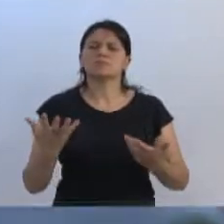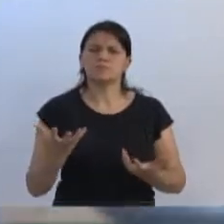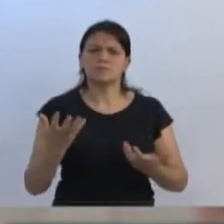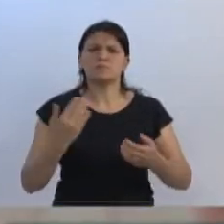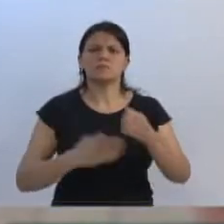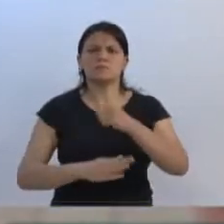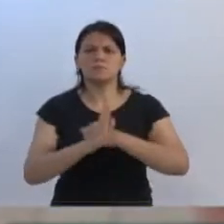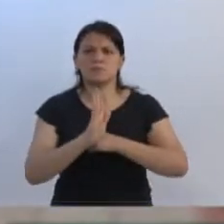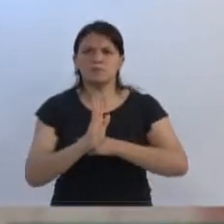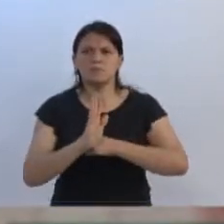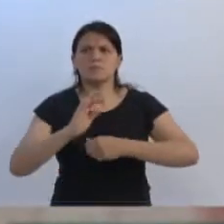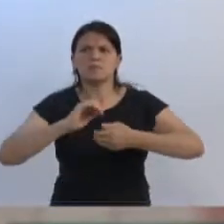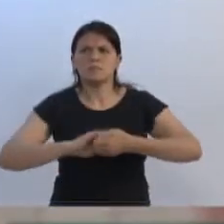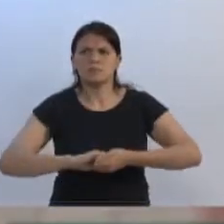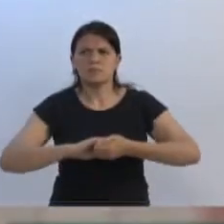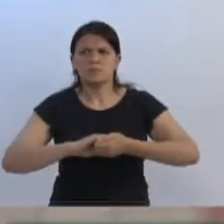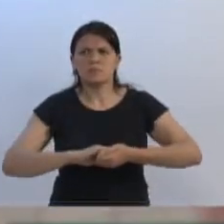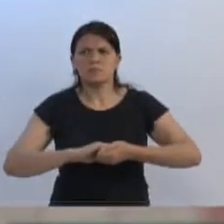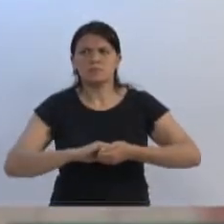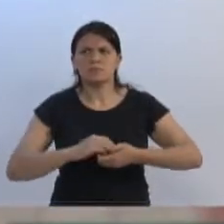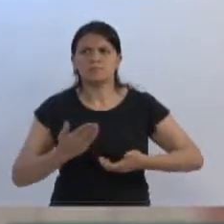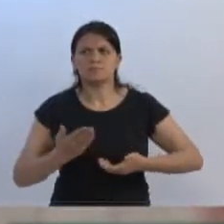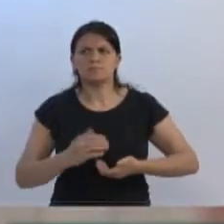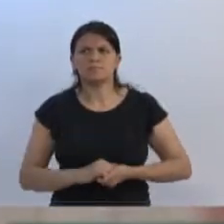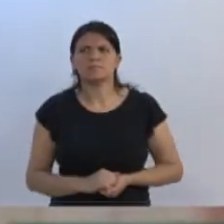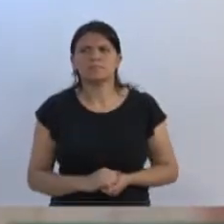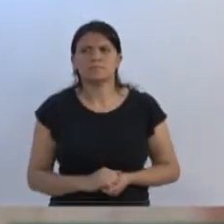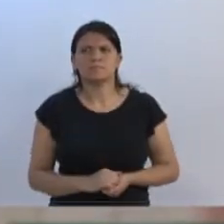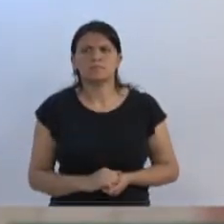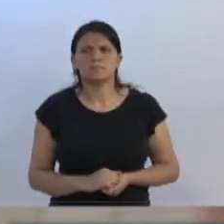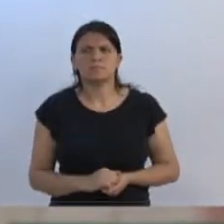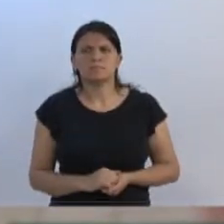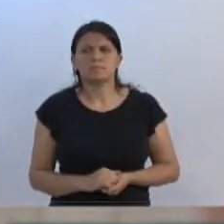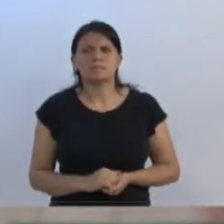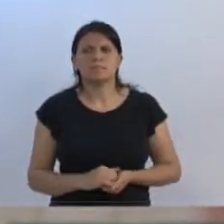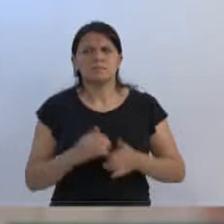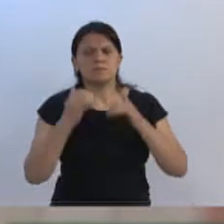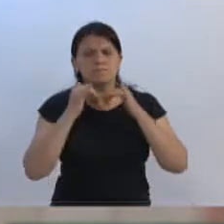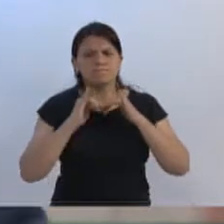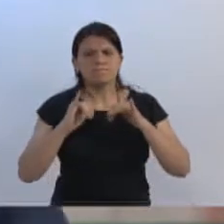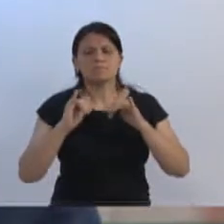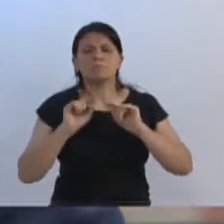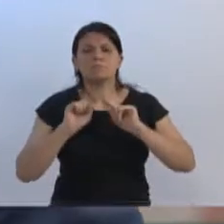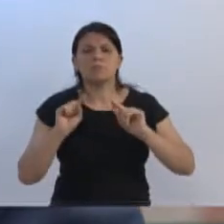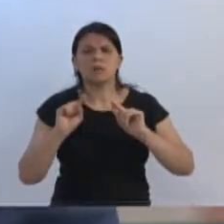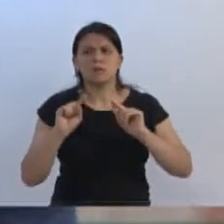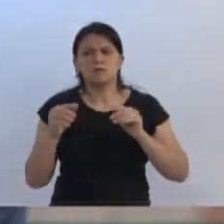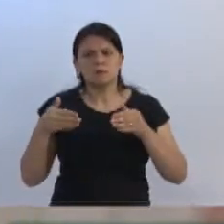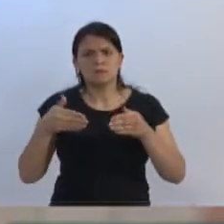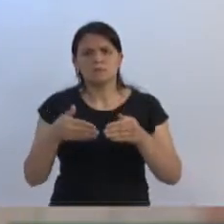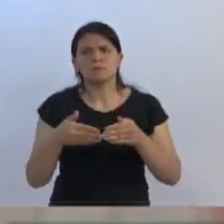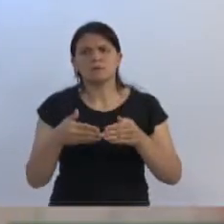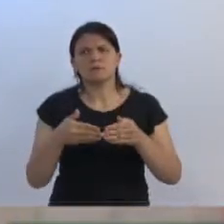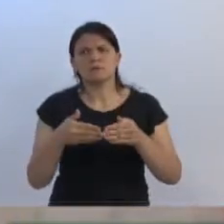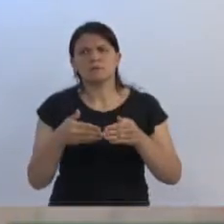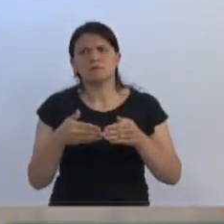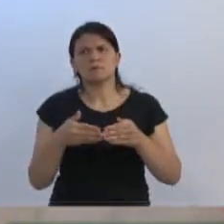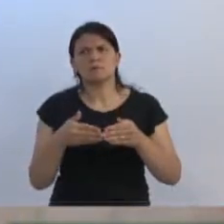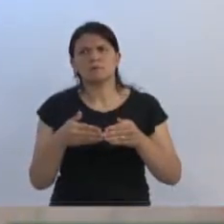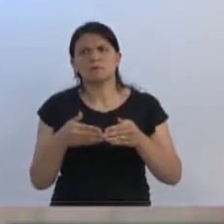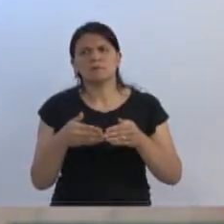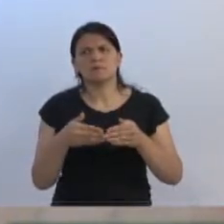pelo inteiro teor do seu pronunciamento, mas especificamente no que trata do